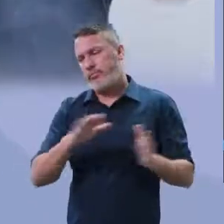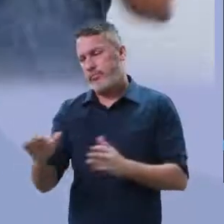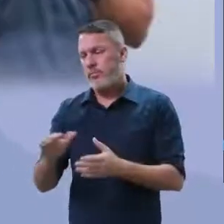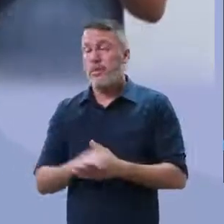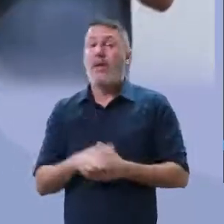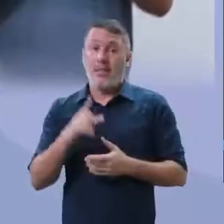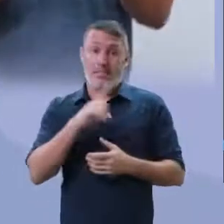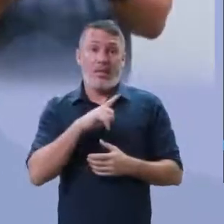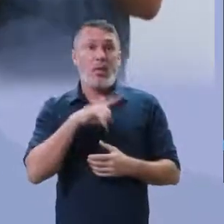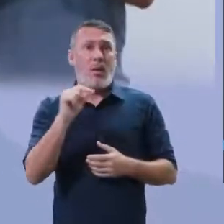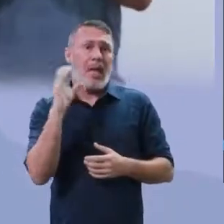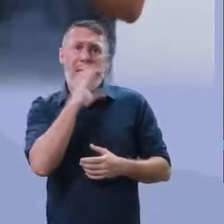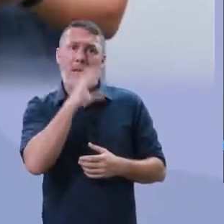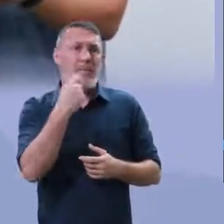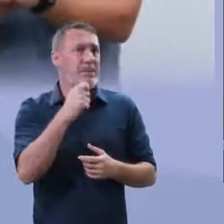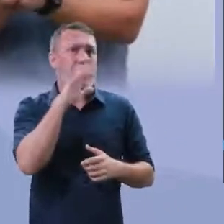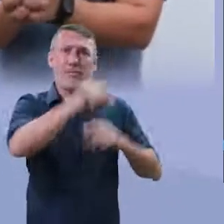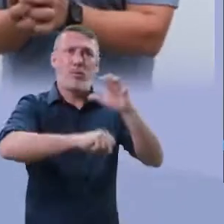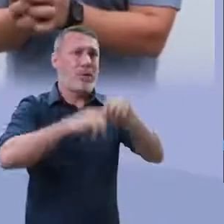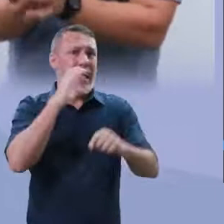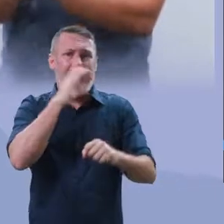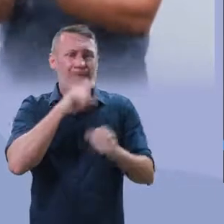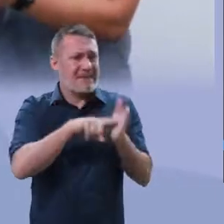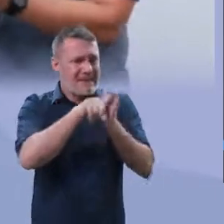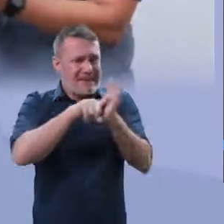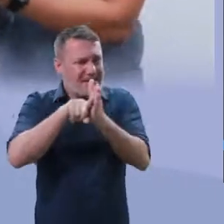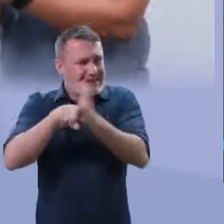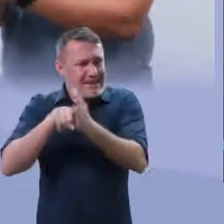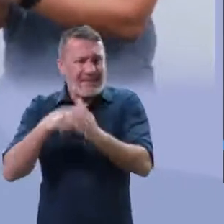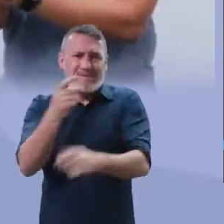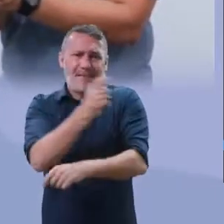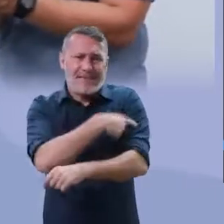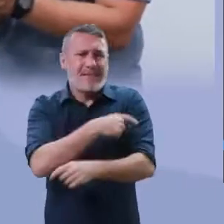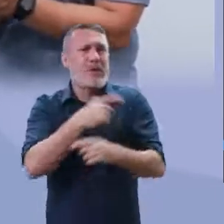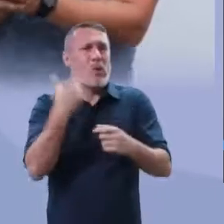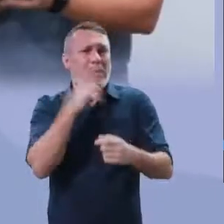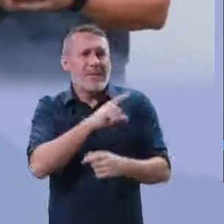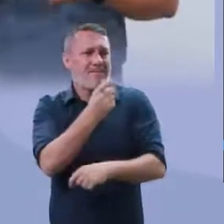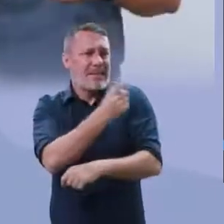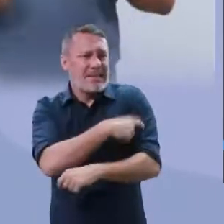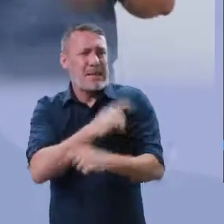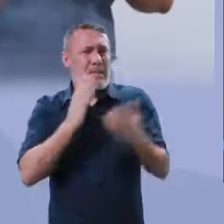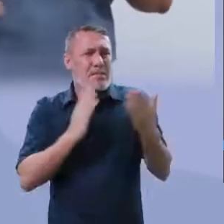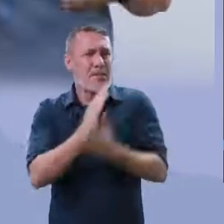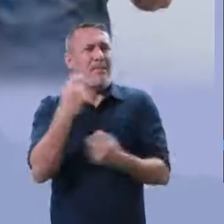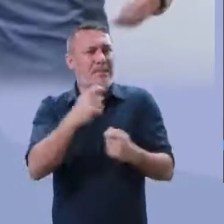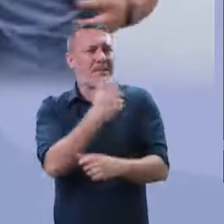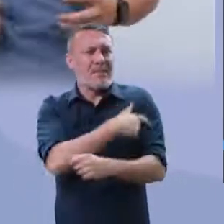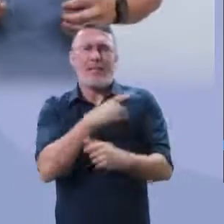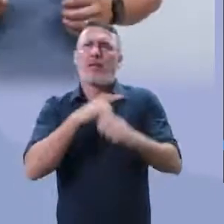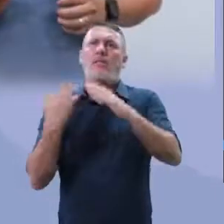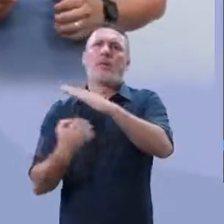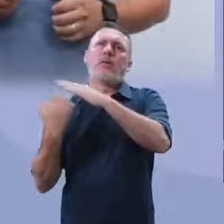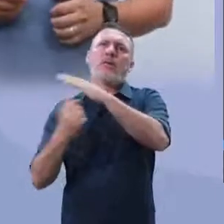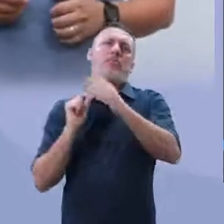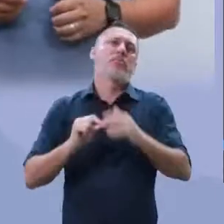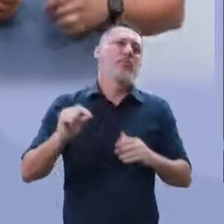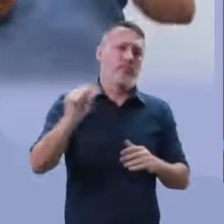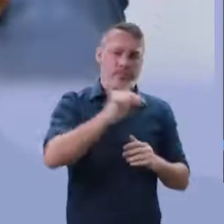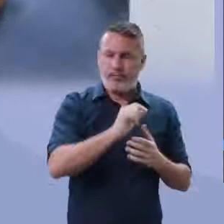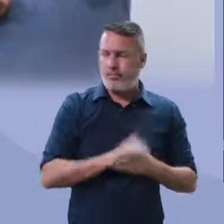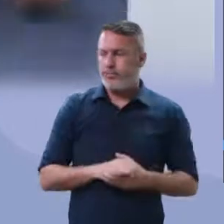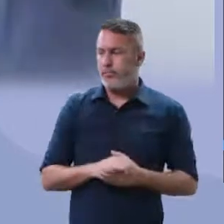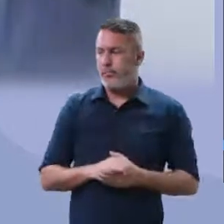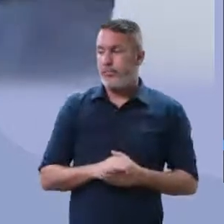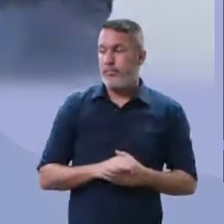Então, vamos lá, nós temos a corrida pela produção de uma vacina eficaz. As empresas fazendo isso aí.